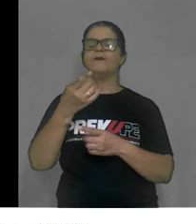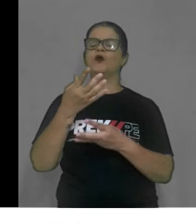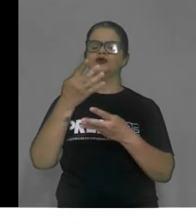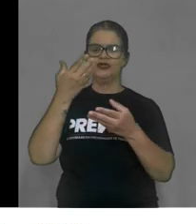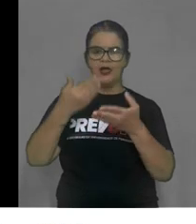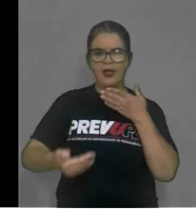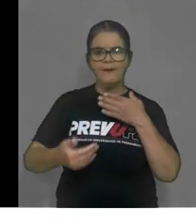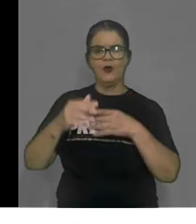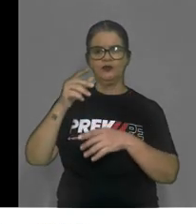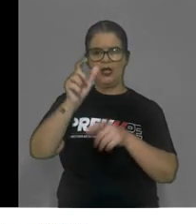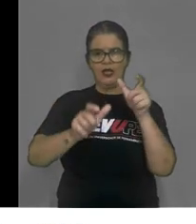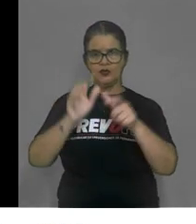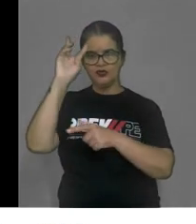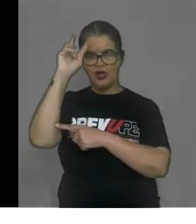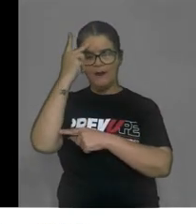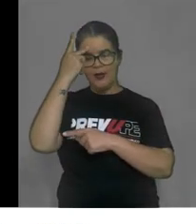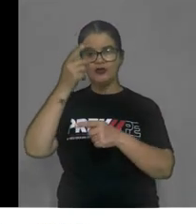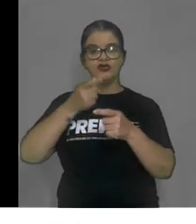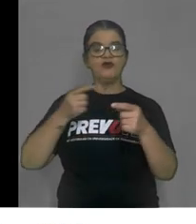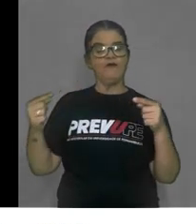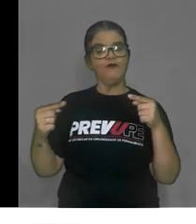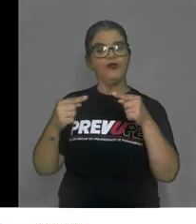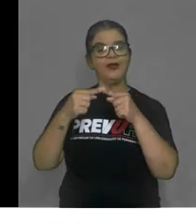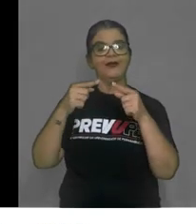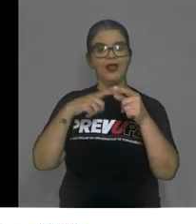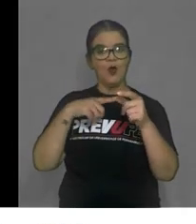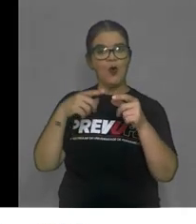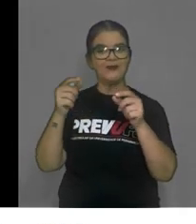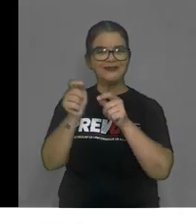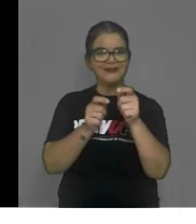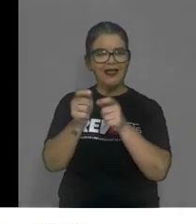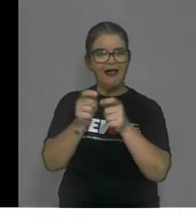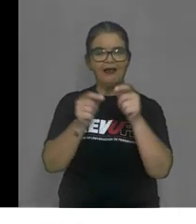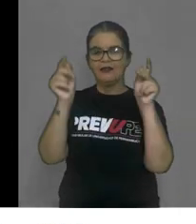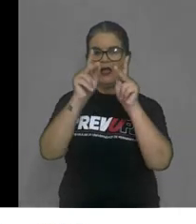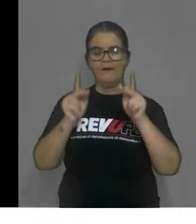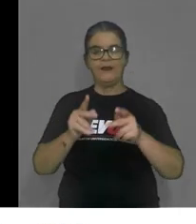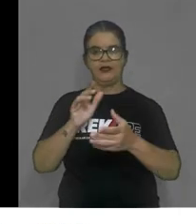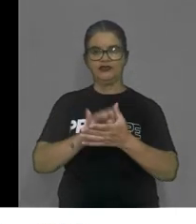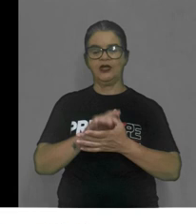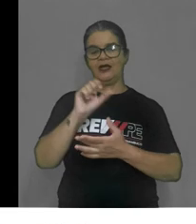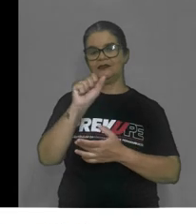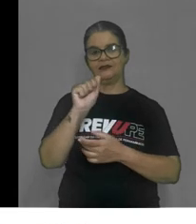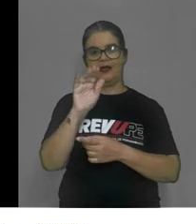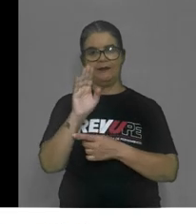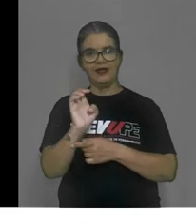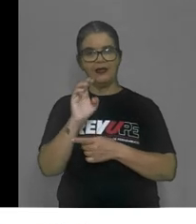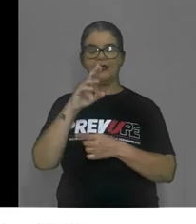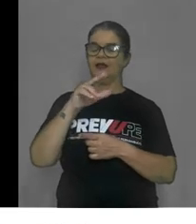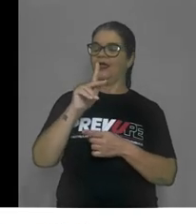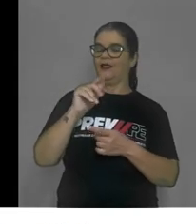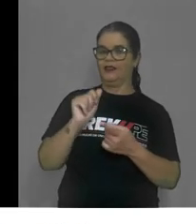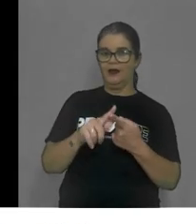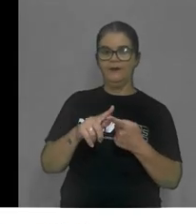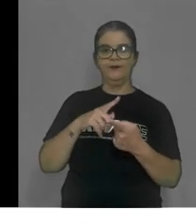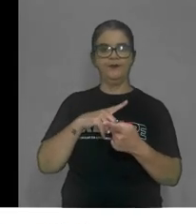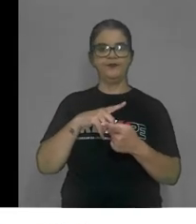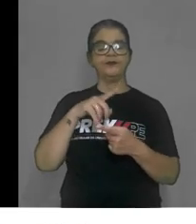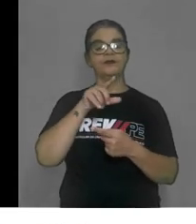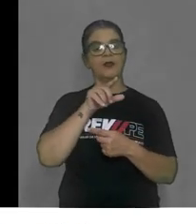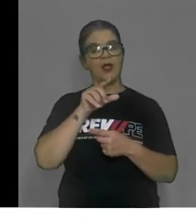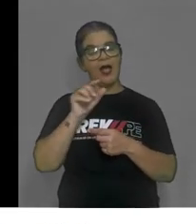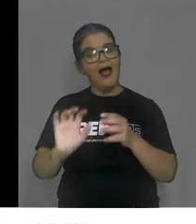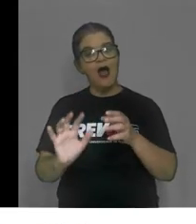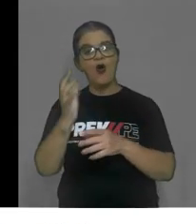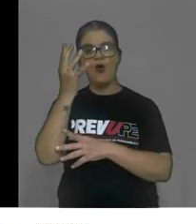foi negociada uma paz. A Sabinada. Sabinada ocorreu